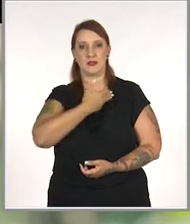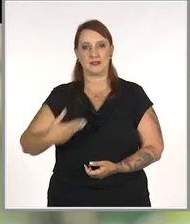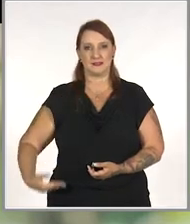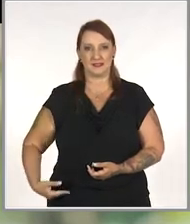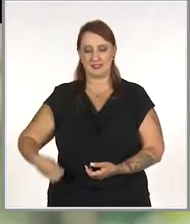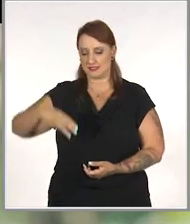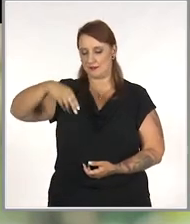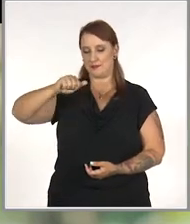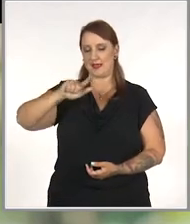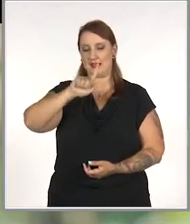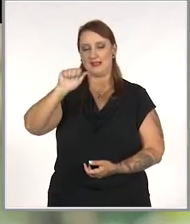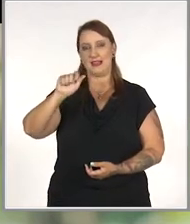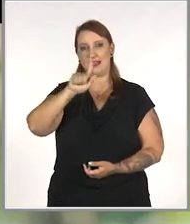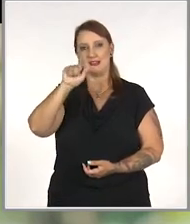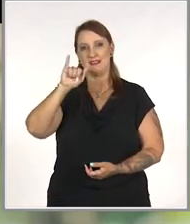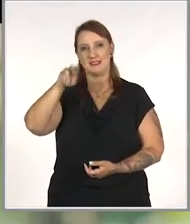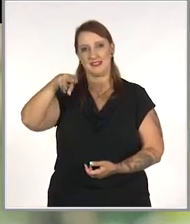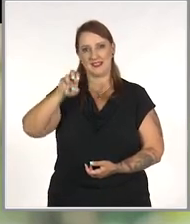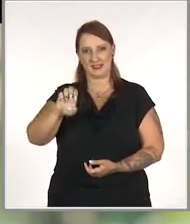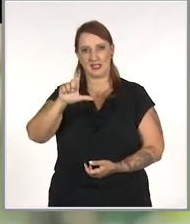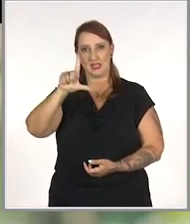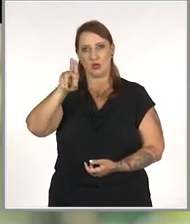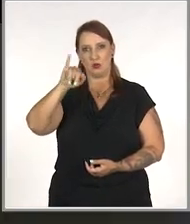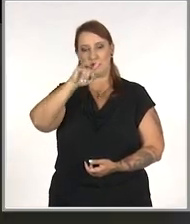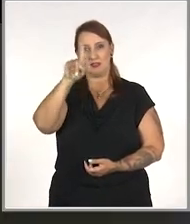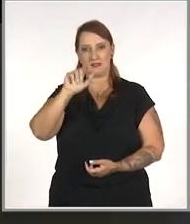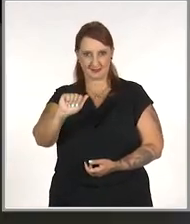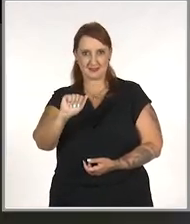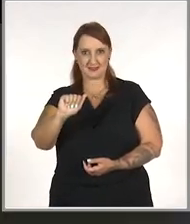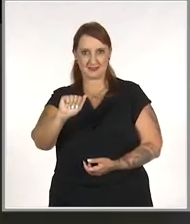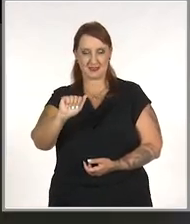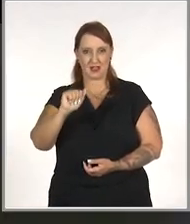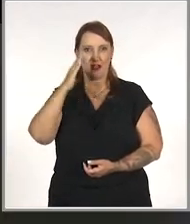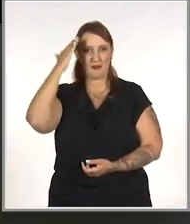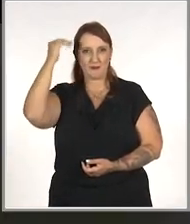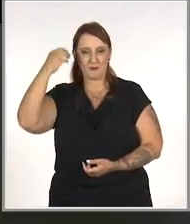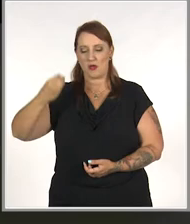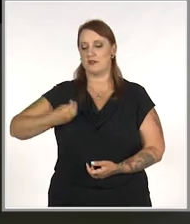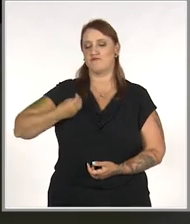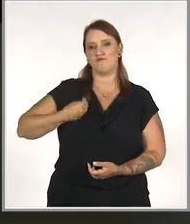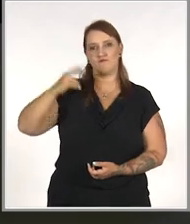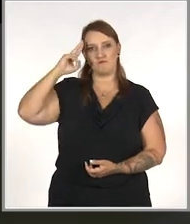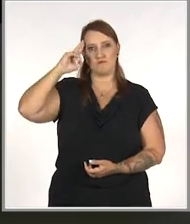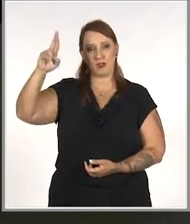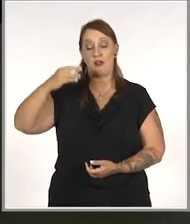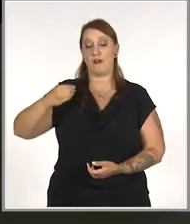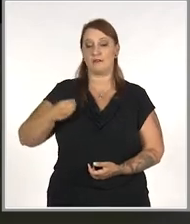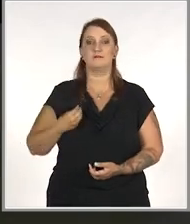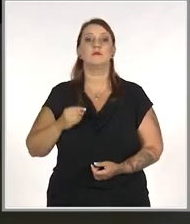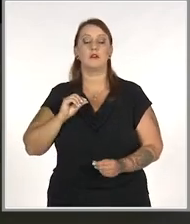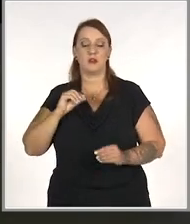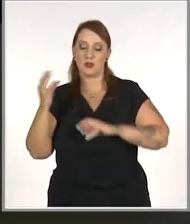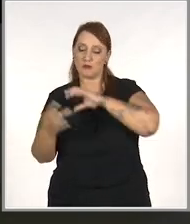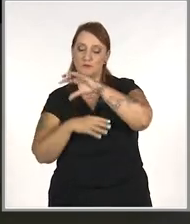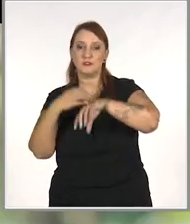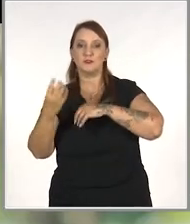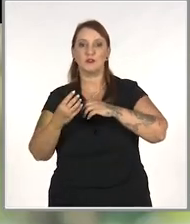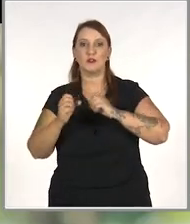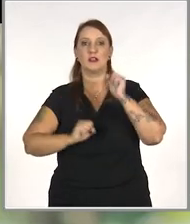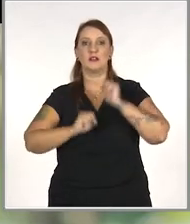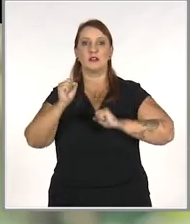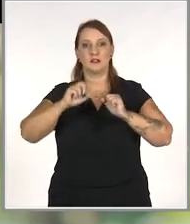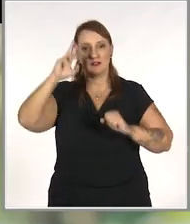Luiza, um dos maiores grupos varejistas do Brasil. A história de vida da empresária se confunde com a história da empresa.